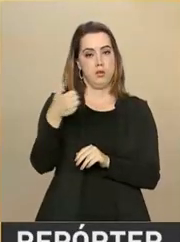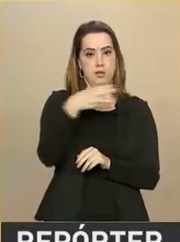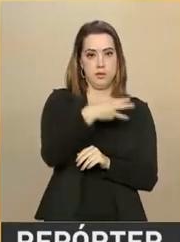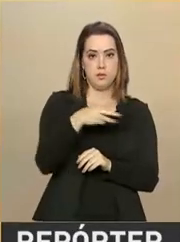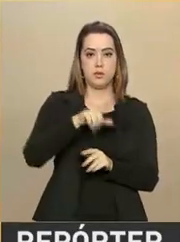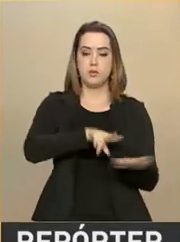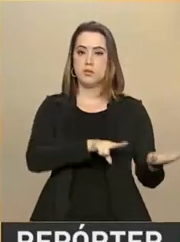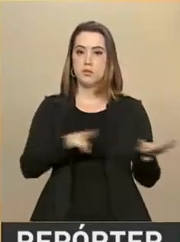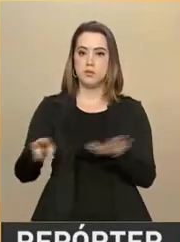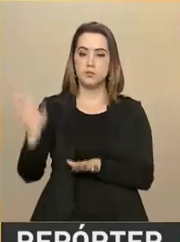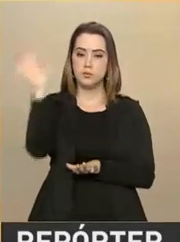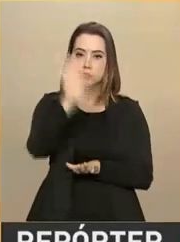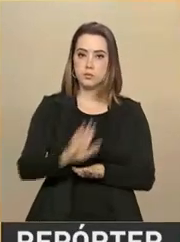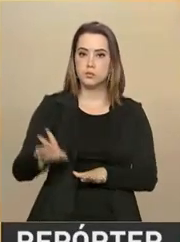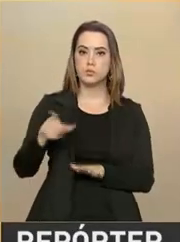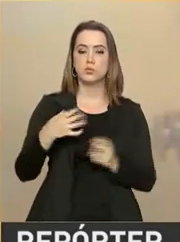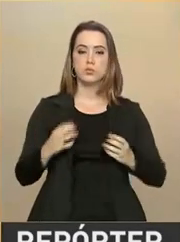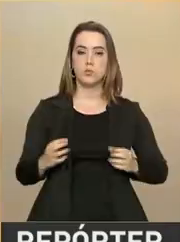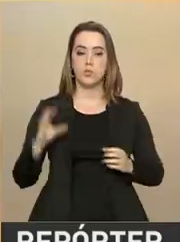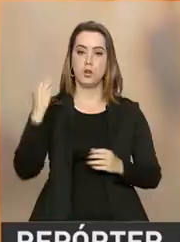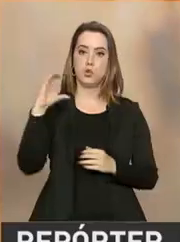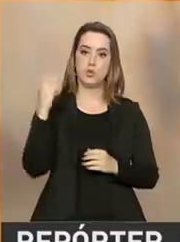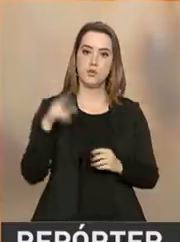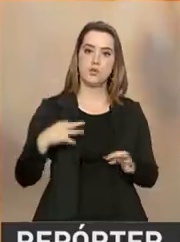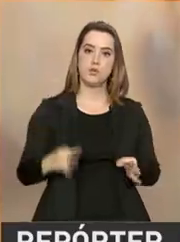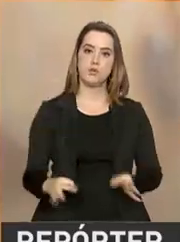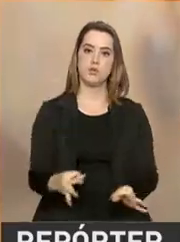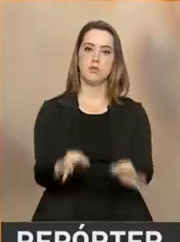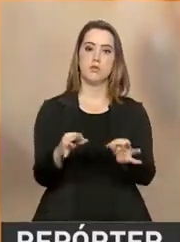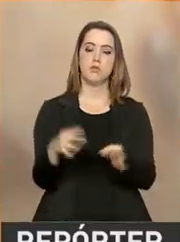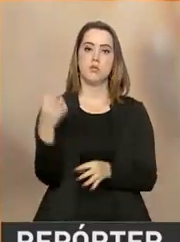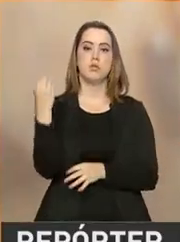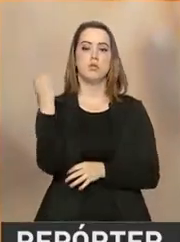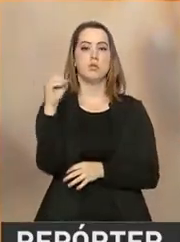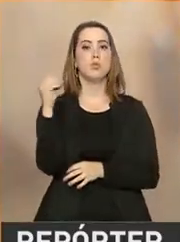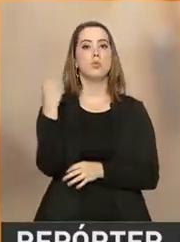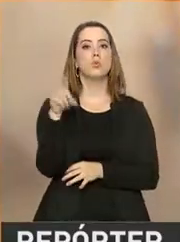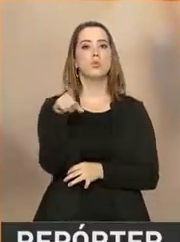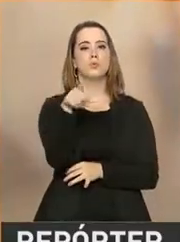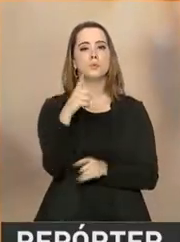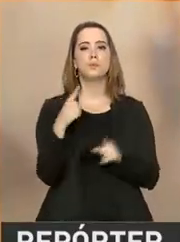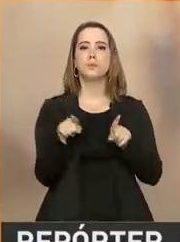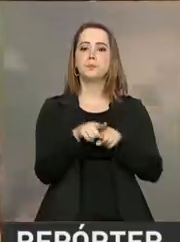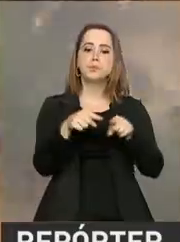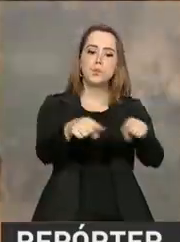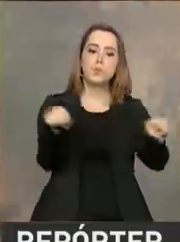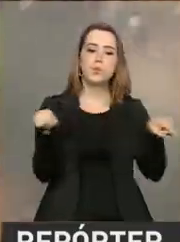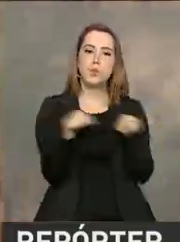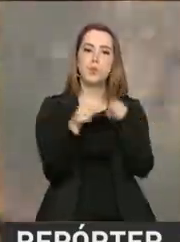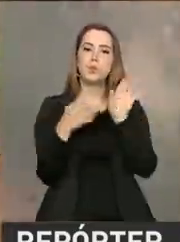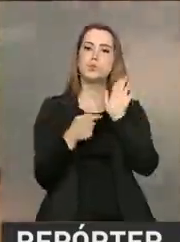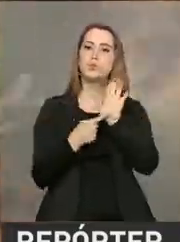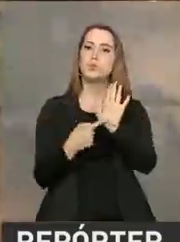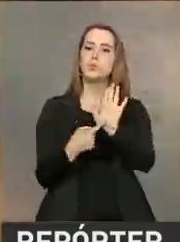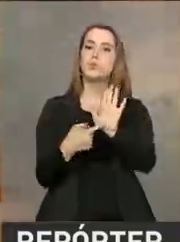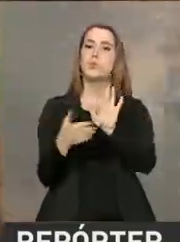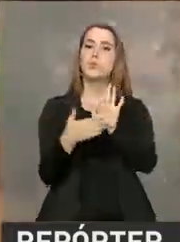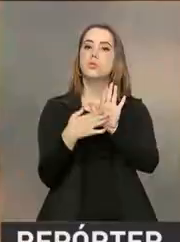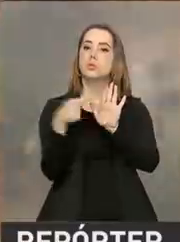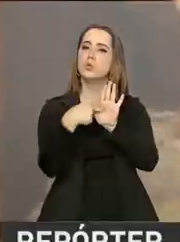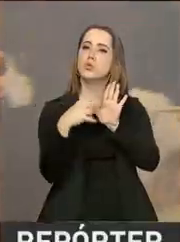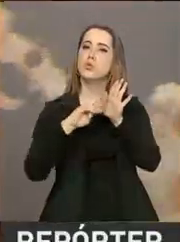de Ciência e Tecnologia em outubro. Durante o evento, um estande vai mostrar a importância das abelhas na produção de alimentos.